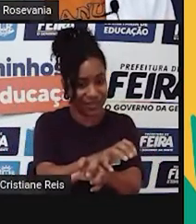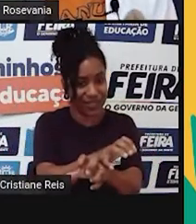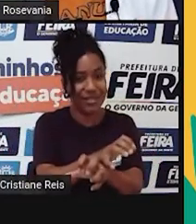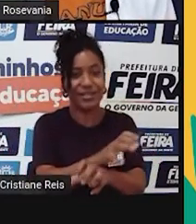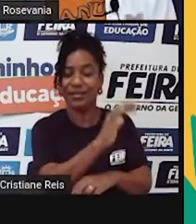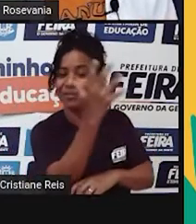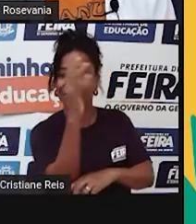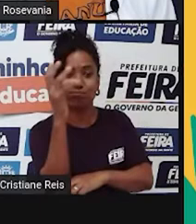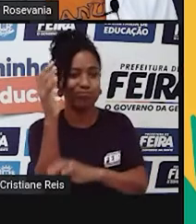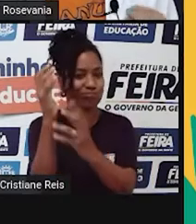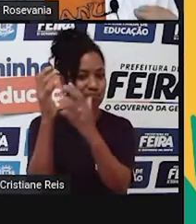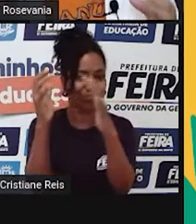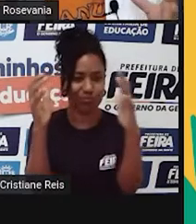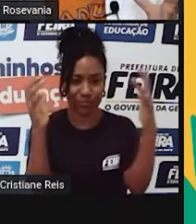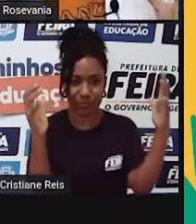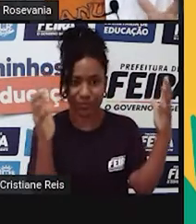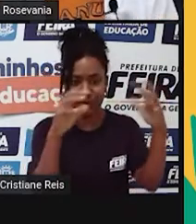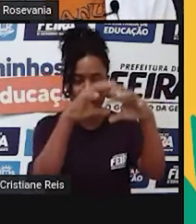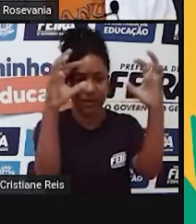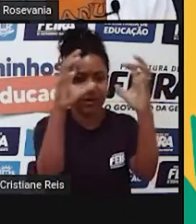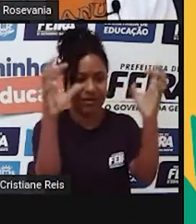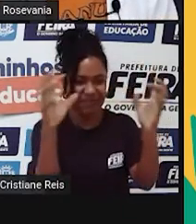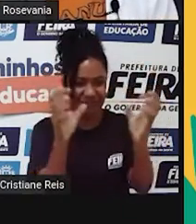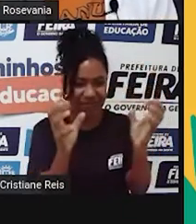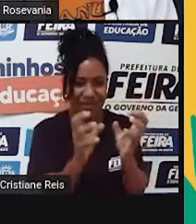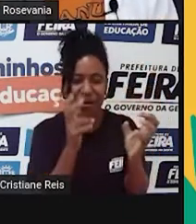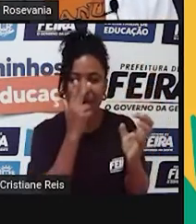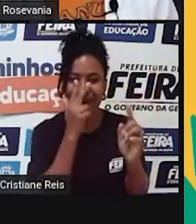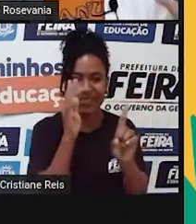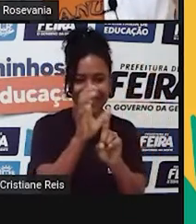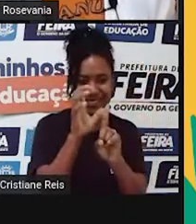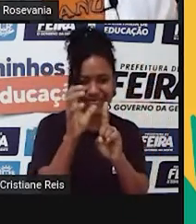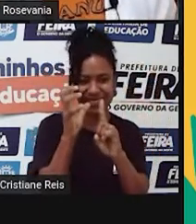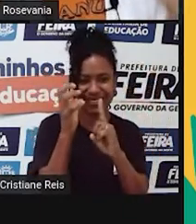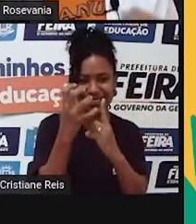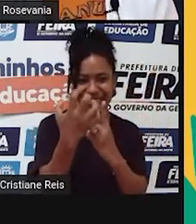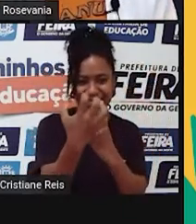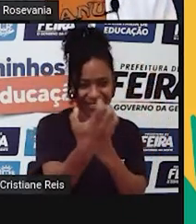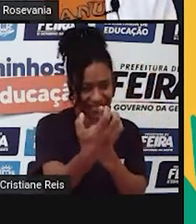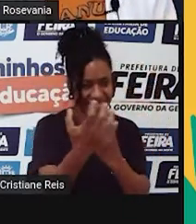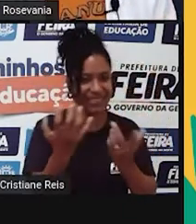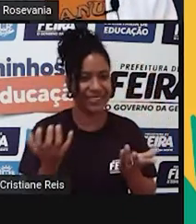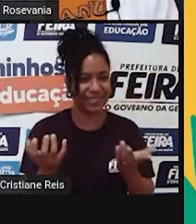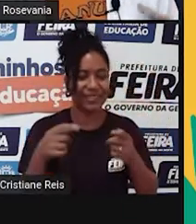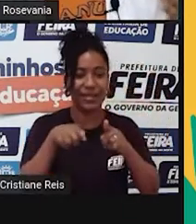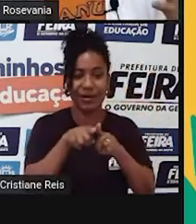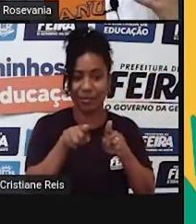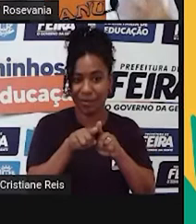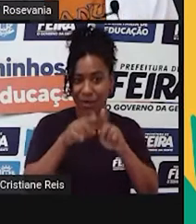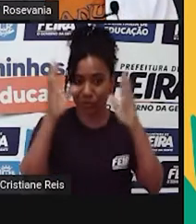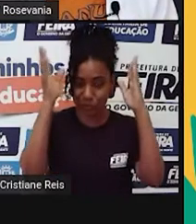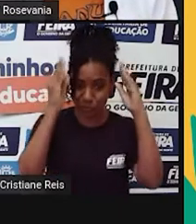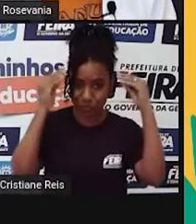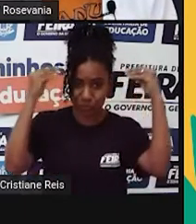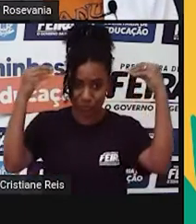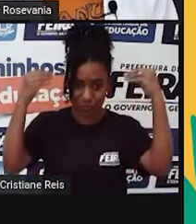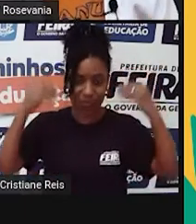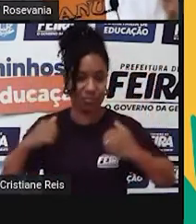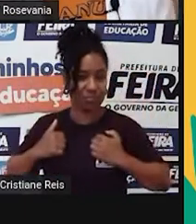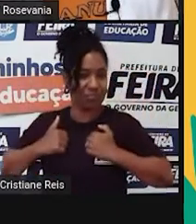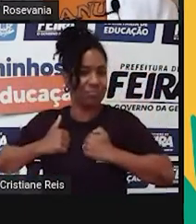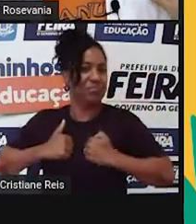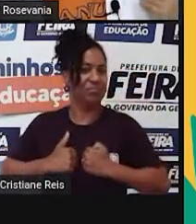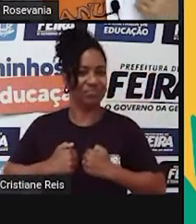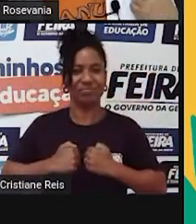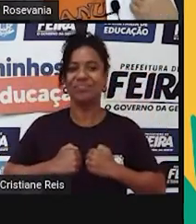cujas folhas são por forma de espinho, em alguns casos, e esse gibão de couro, essa roupa de couro,